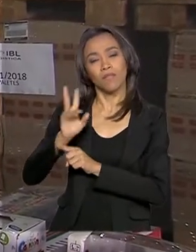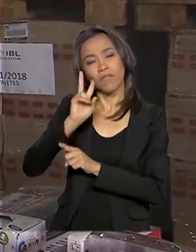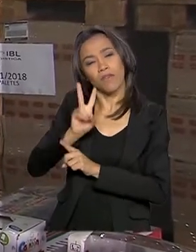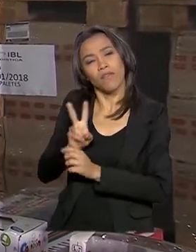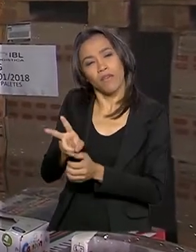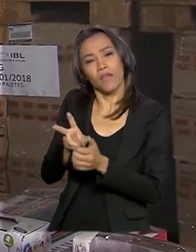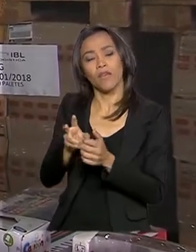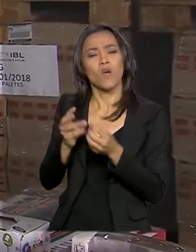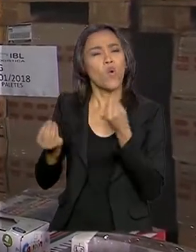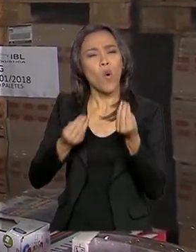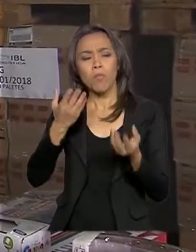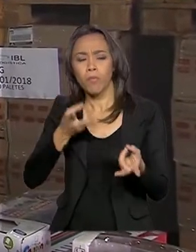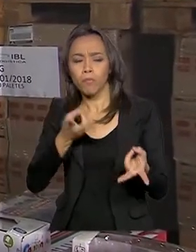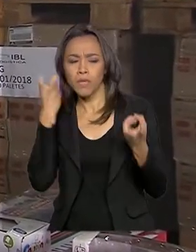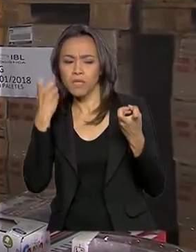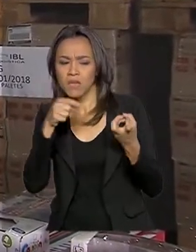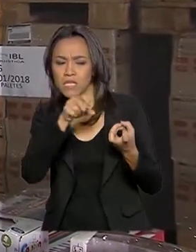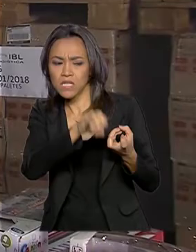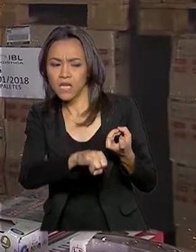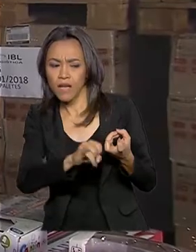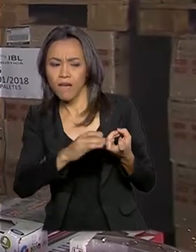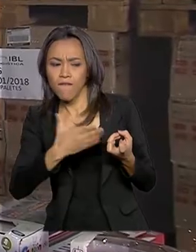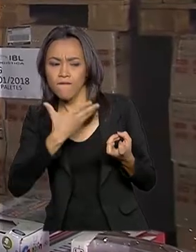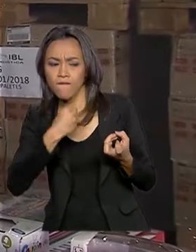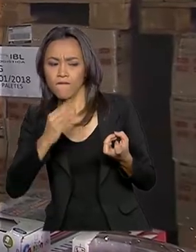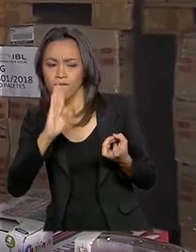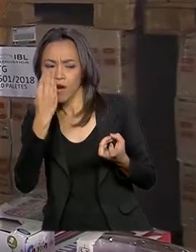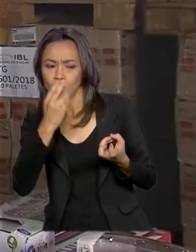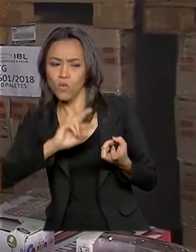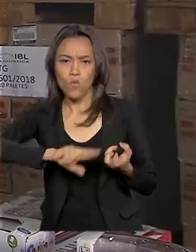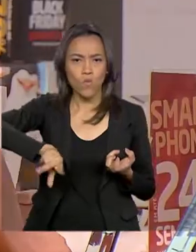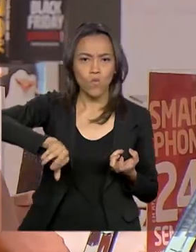saiba como reconhecer esse tipo de crime.